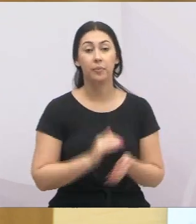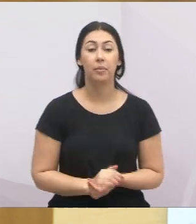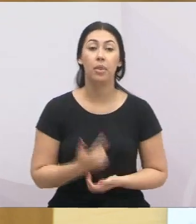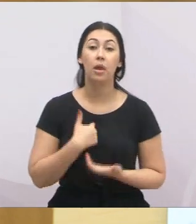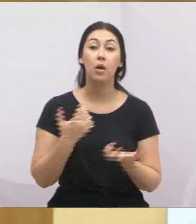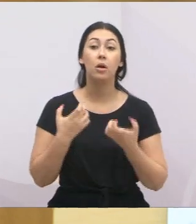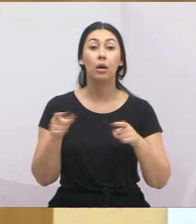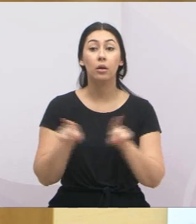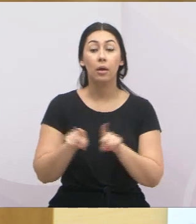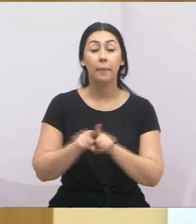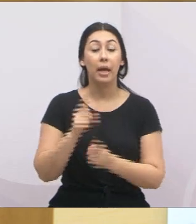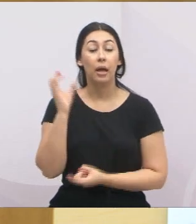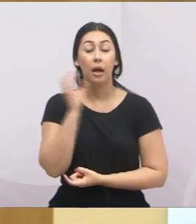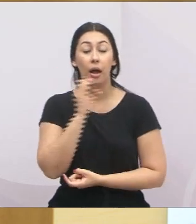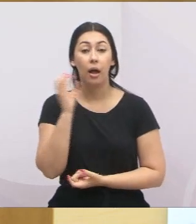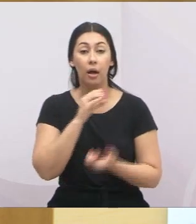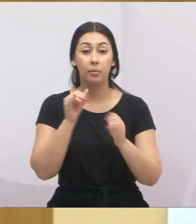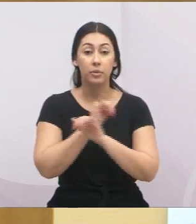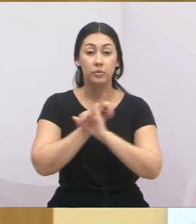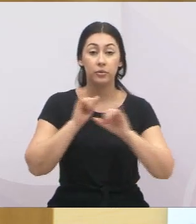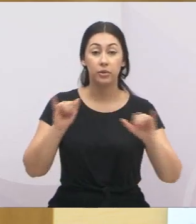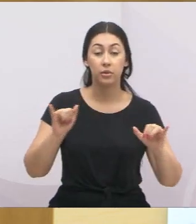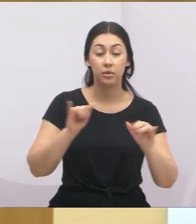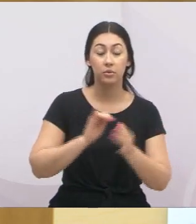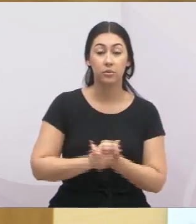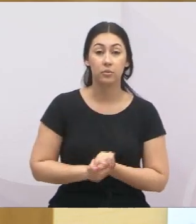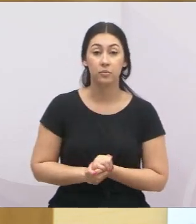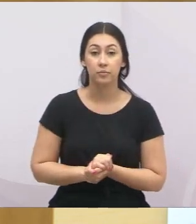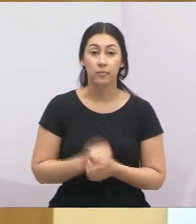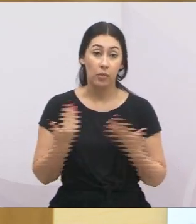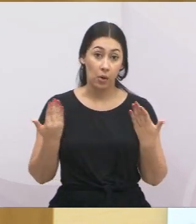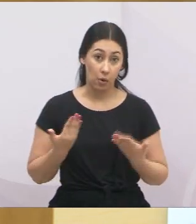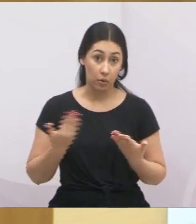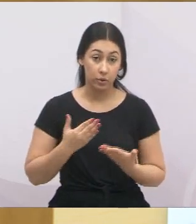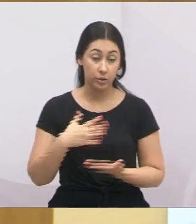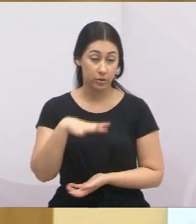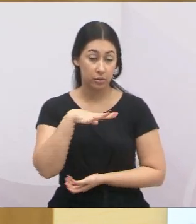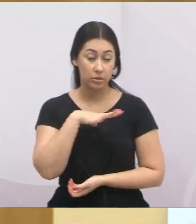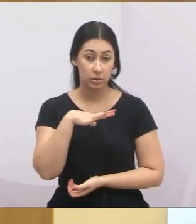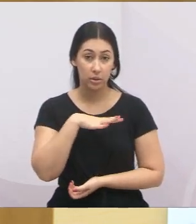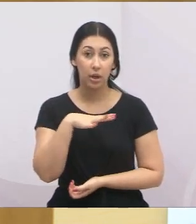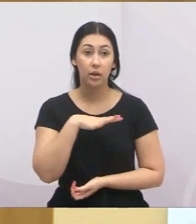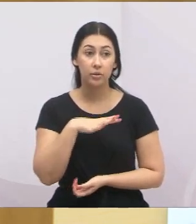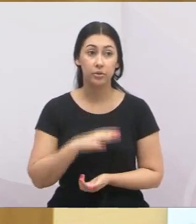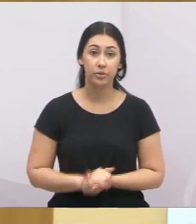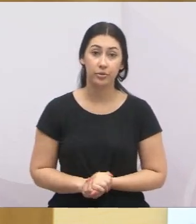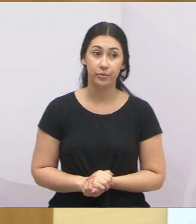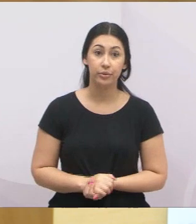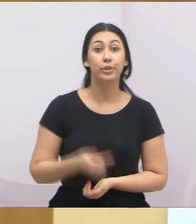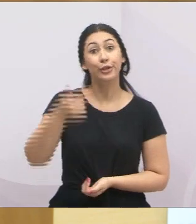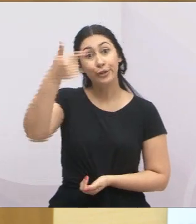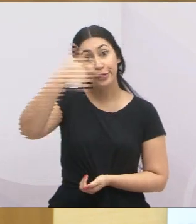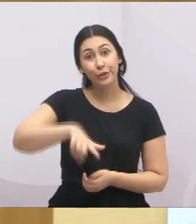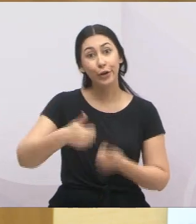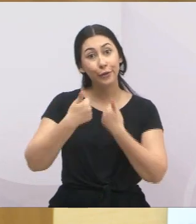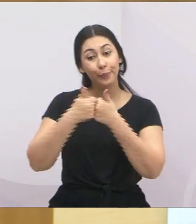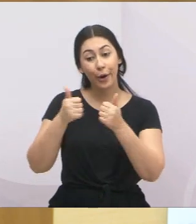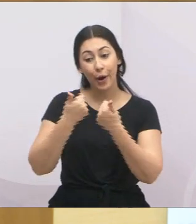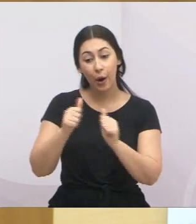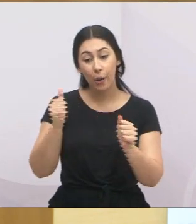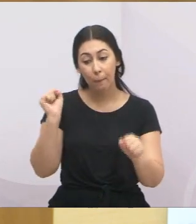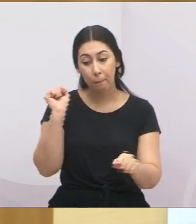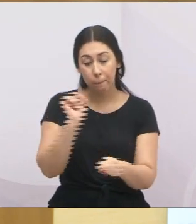quero aqui também, rapidamente, estar falando, hoje, a cidade, hoje, infelizmente, mais uma vez o transporte parado.